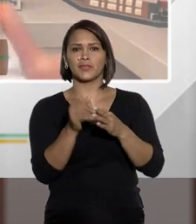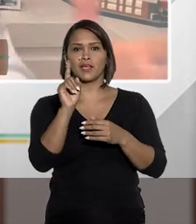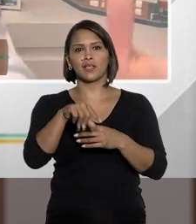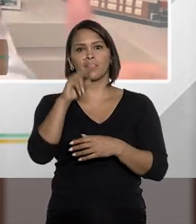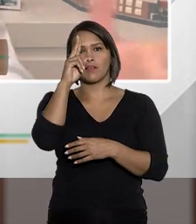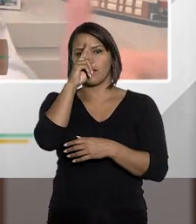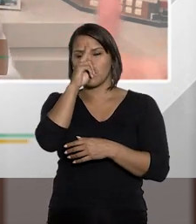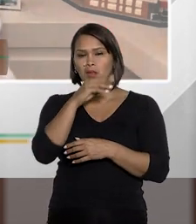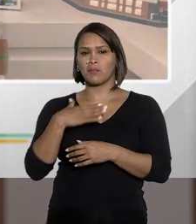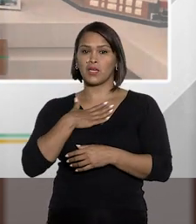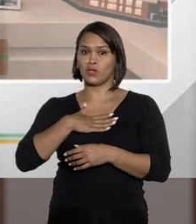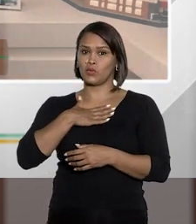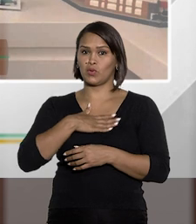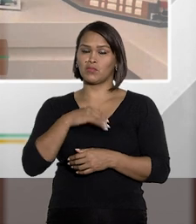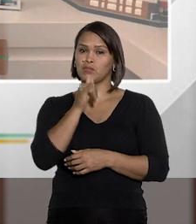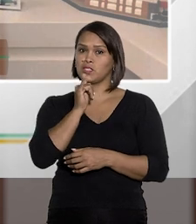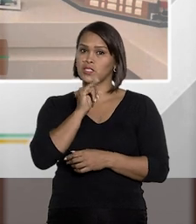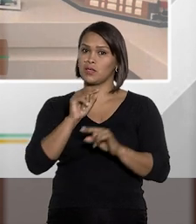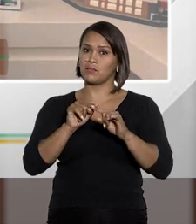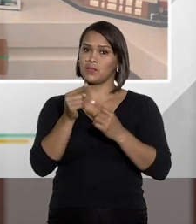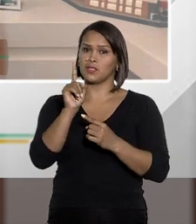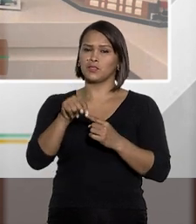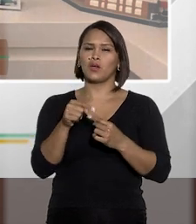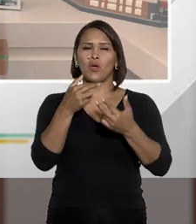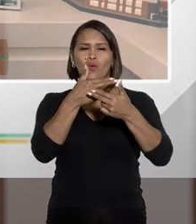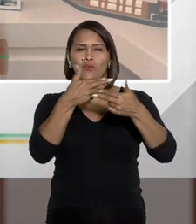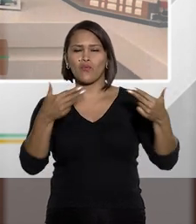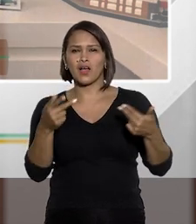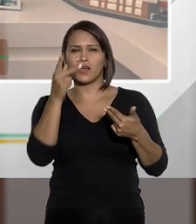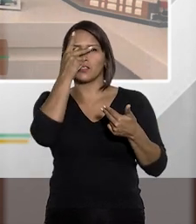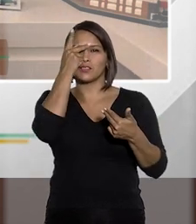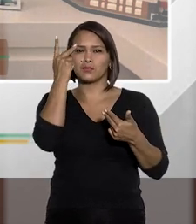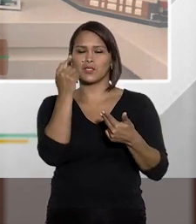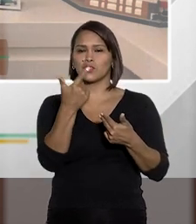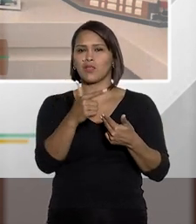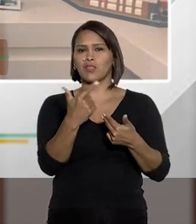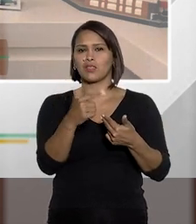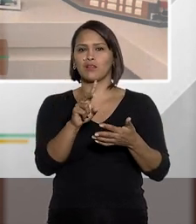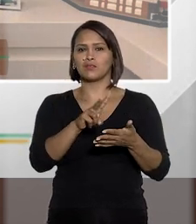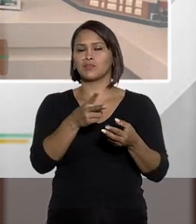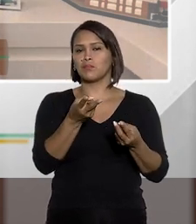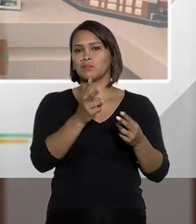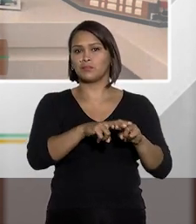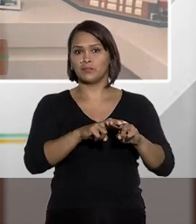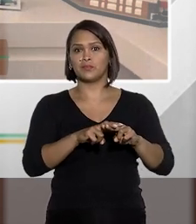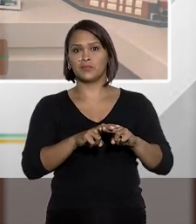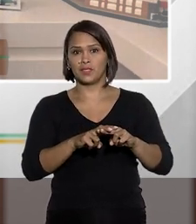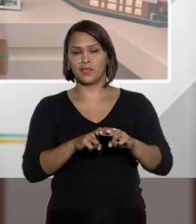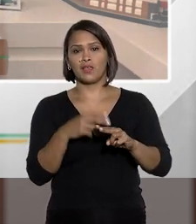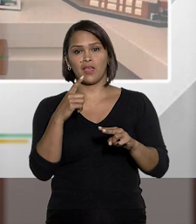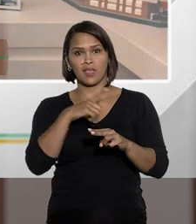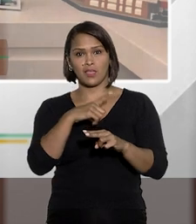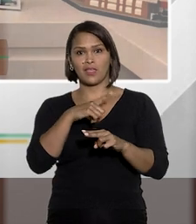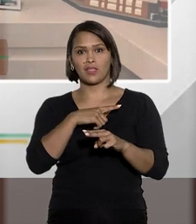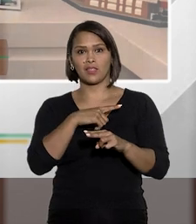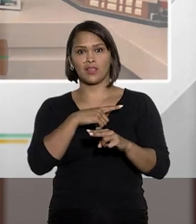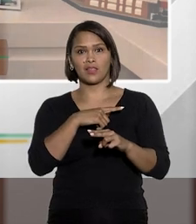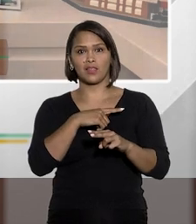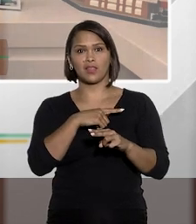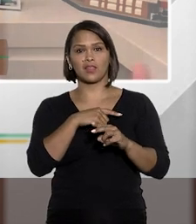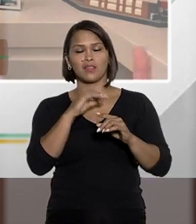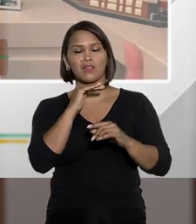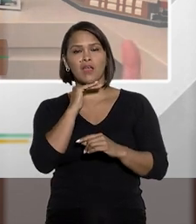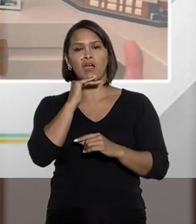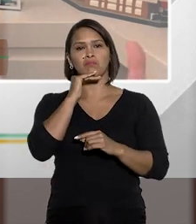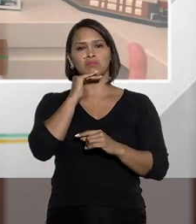Então, vamos aqui lembrar, e não gosto nem de citar exemplos, quantas pessoas não são presas e tem sua